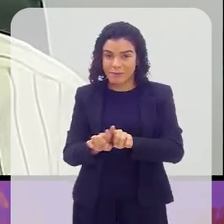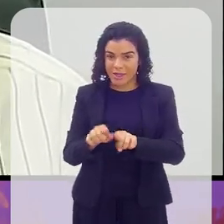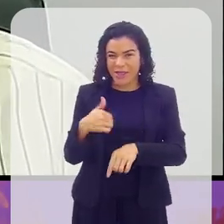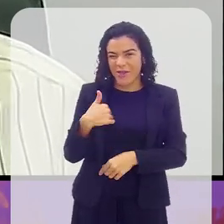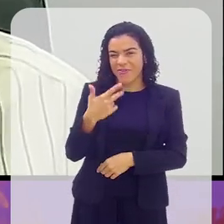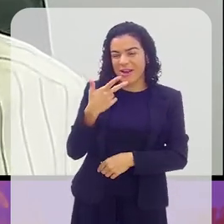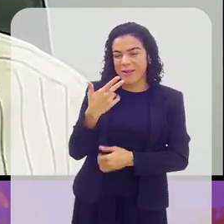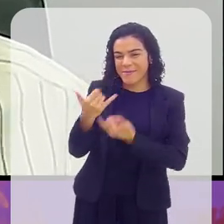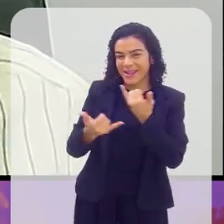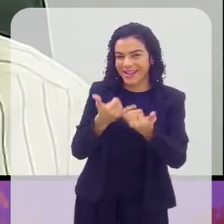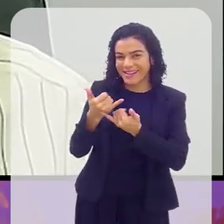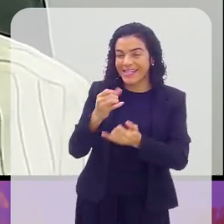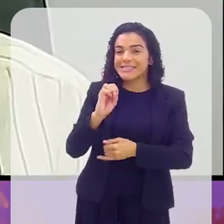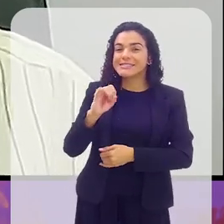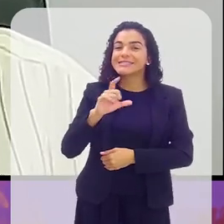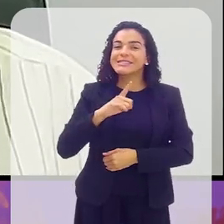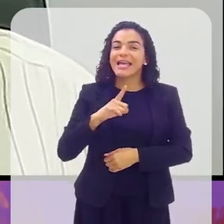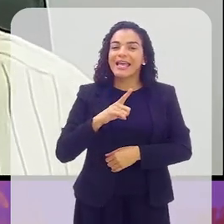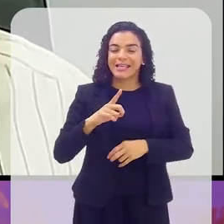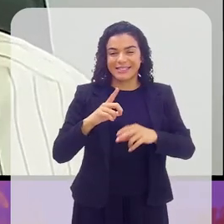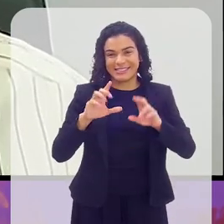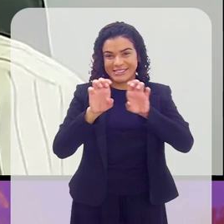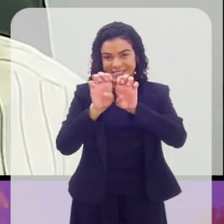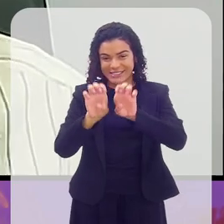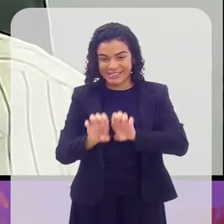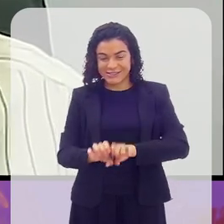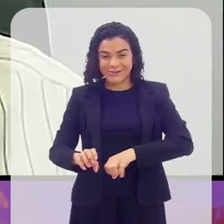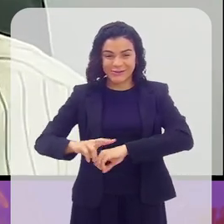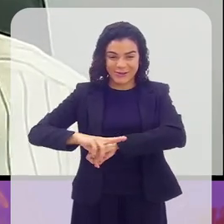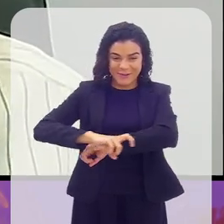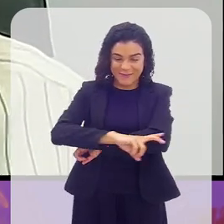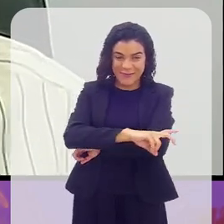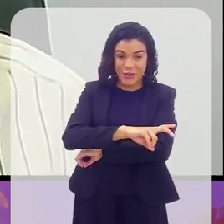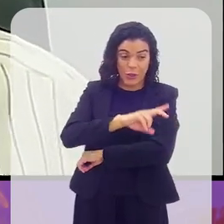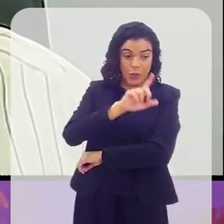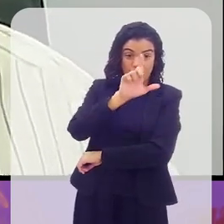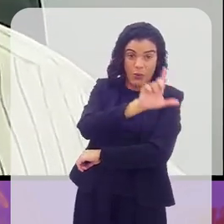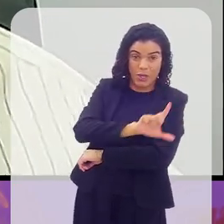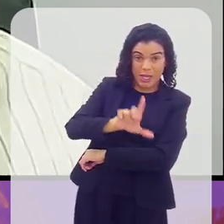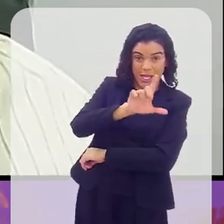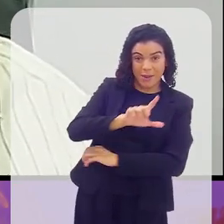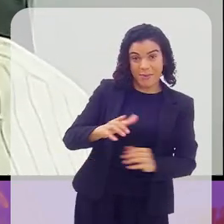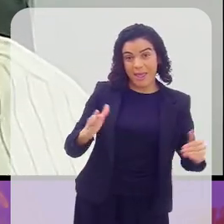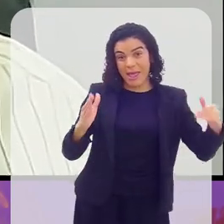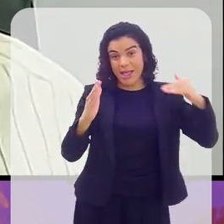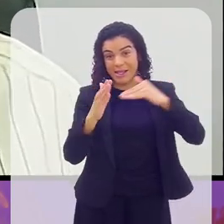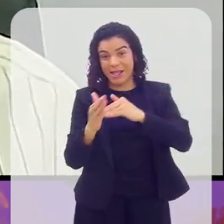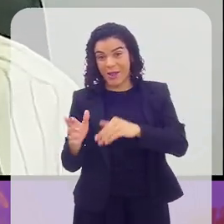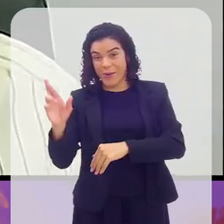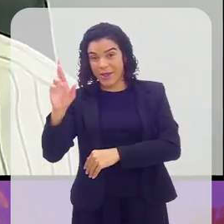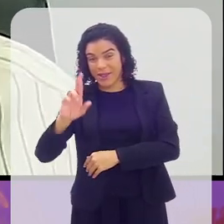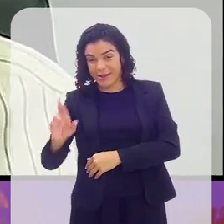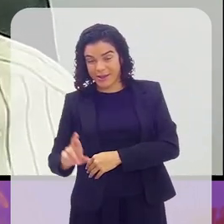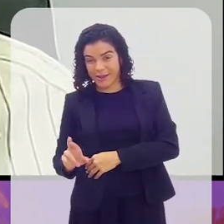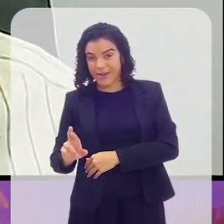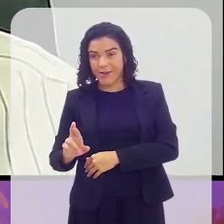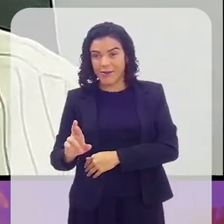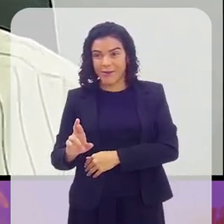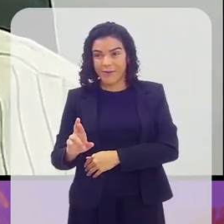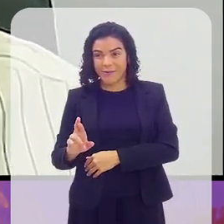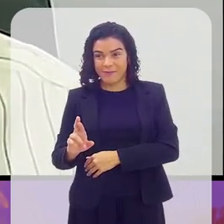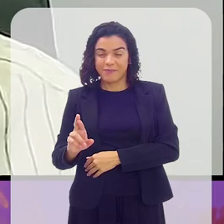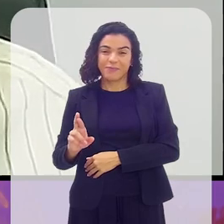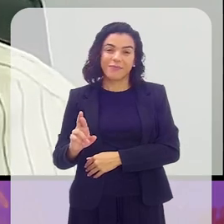Quando eu aqui de brincadeira falei, se você tivesse infraestrutura do Leme até o Recreio dos Bandeirantes,